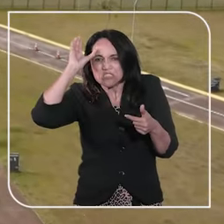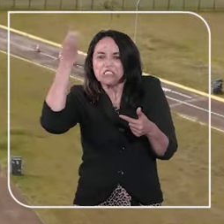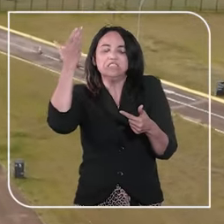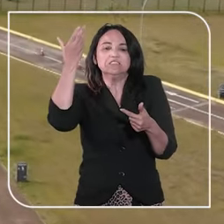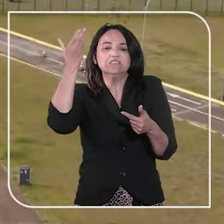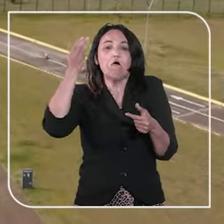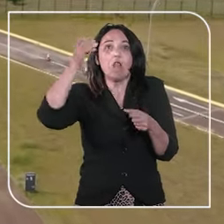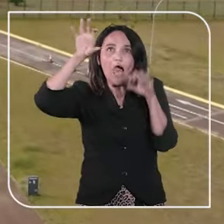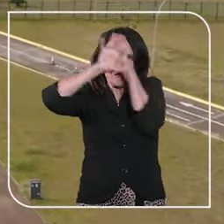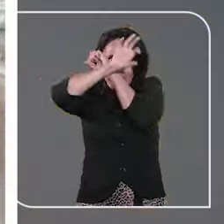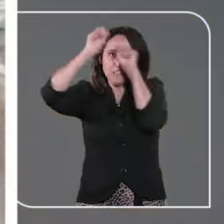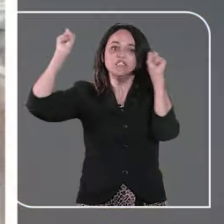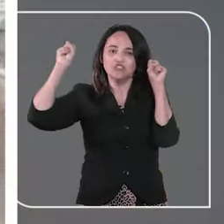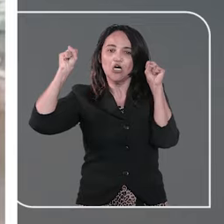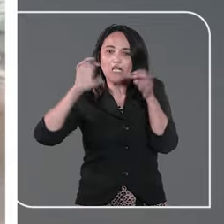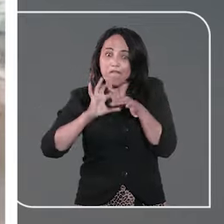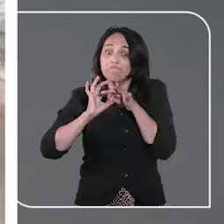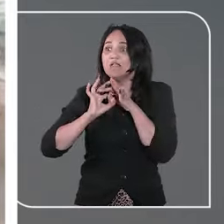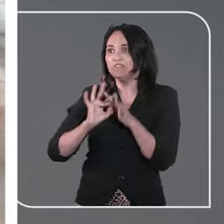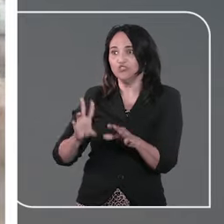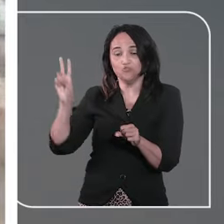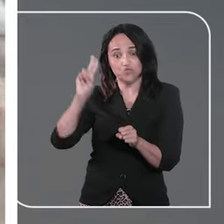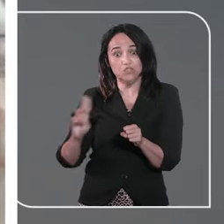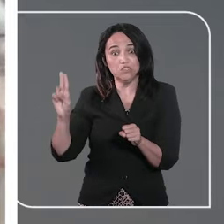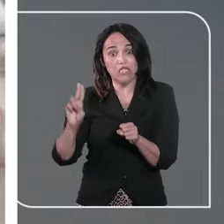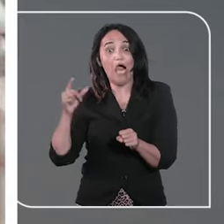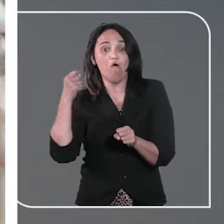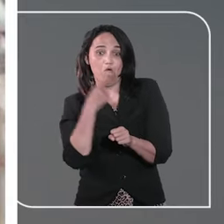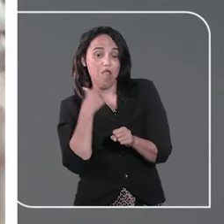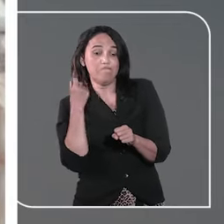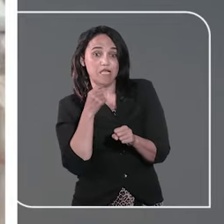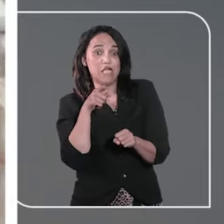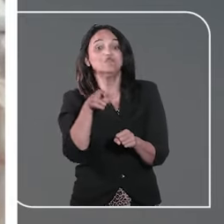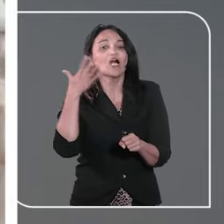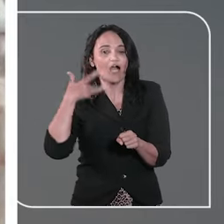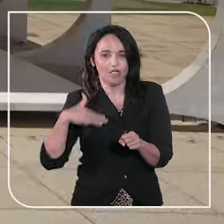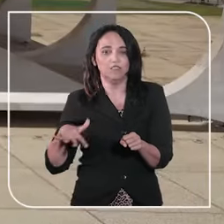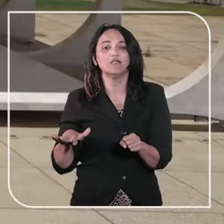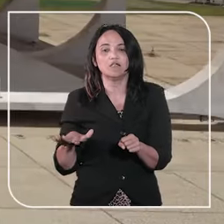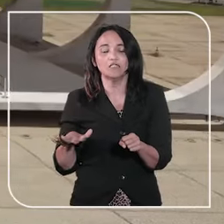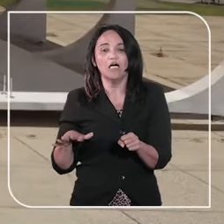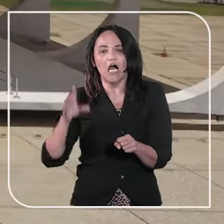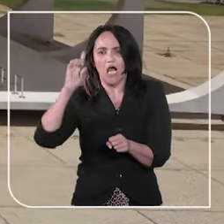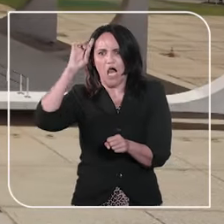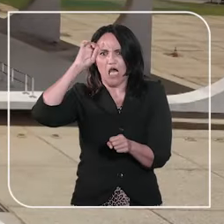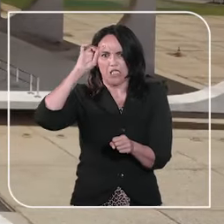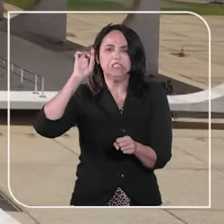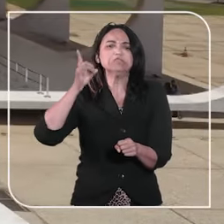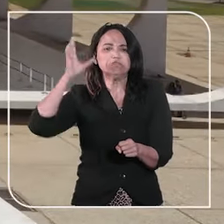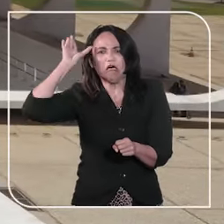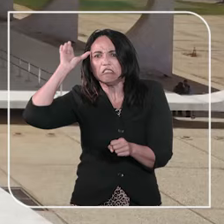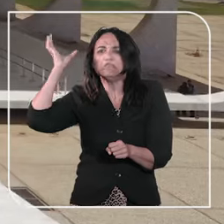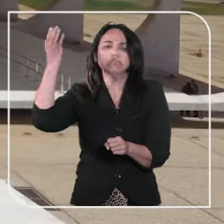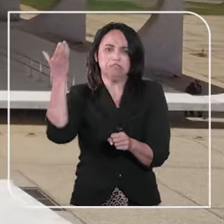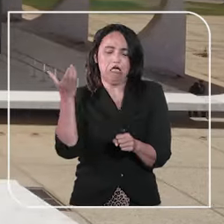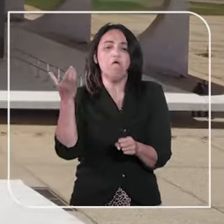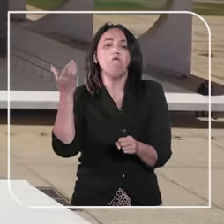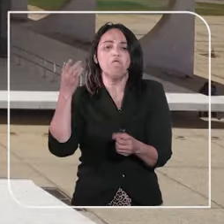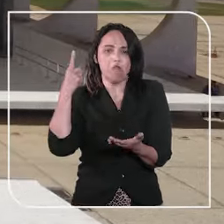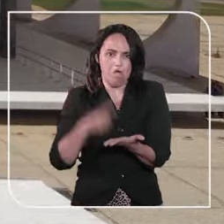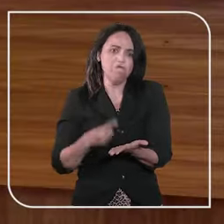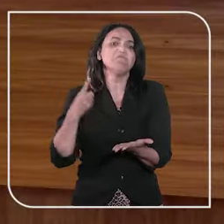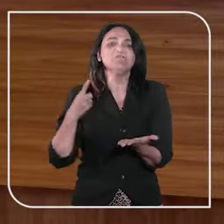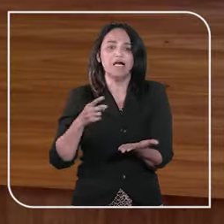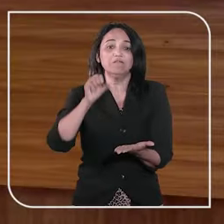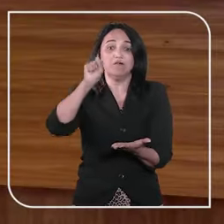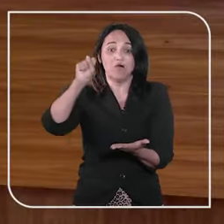Superior Tribunal de Justiça, que permitiu o uso do medicamento na paciente. A decisão foi confirmada pelo Supremo Tribunal